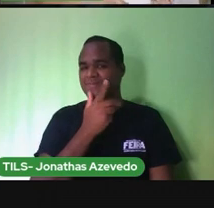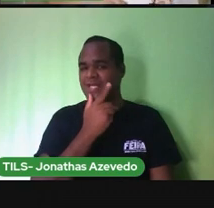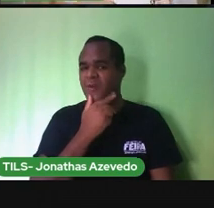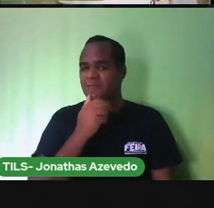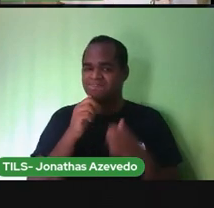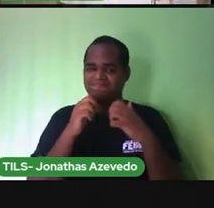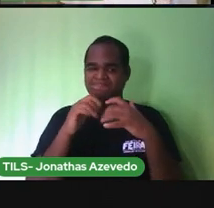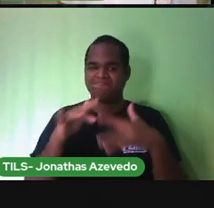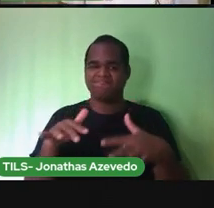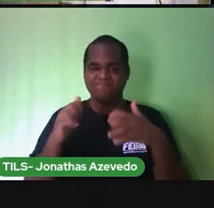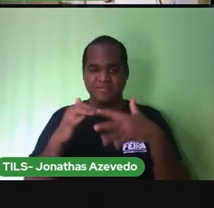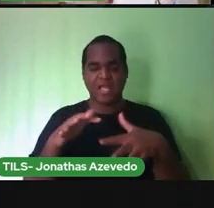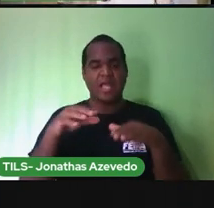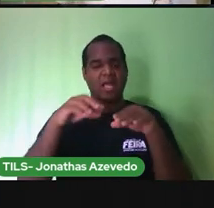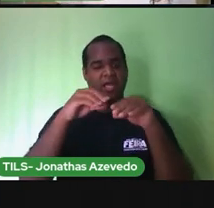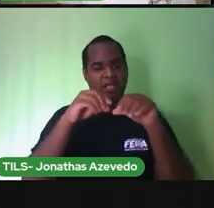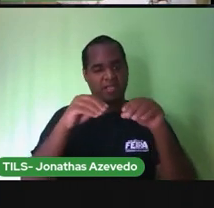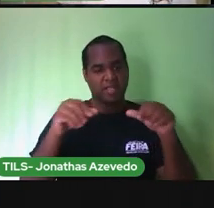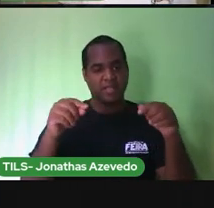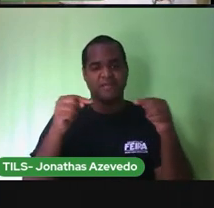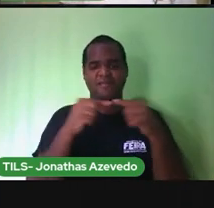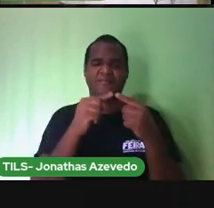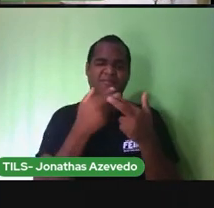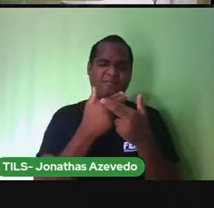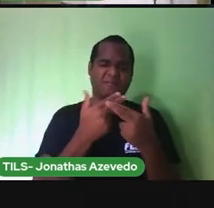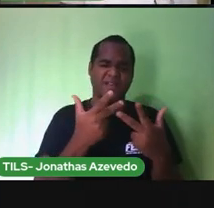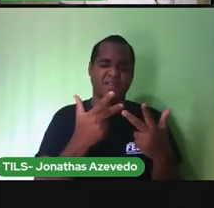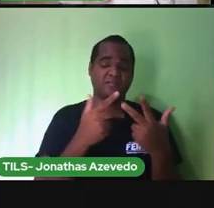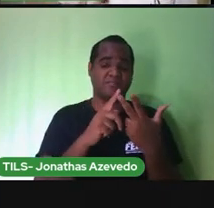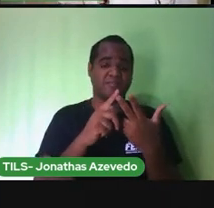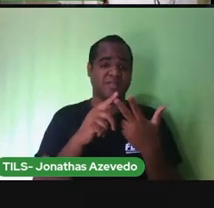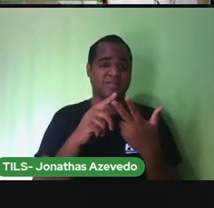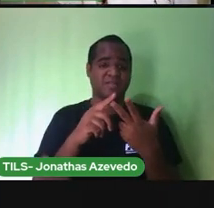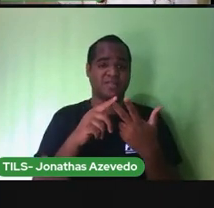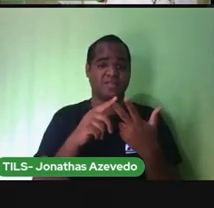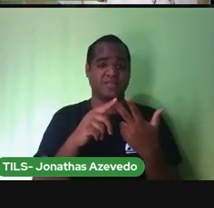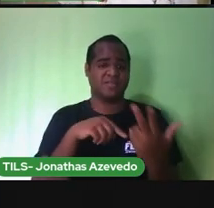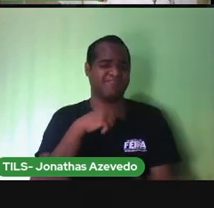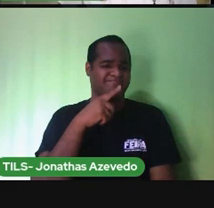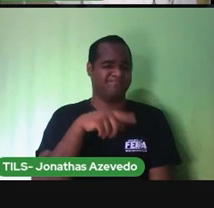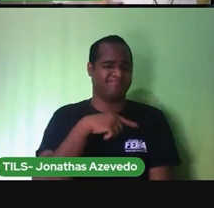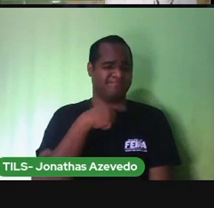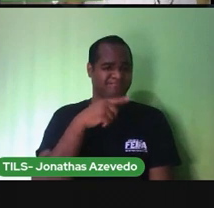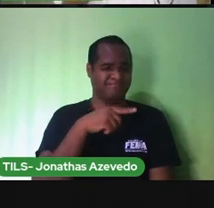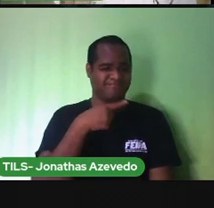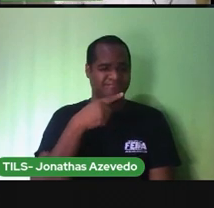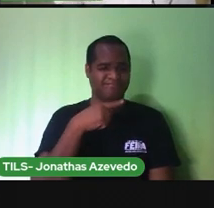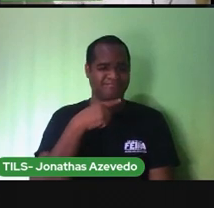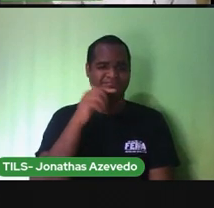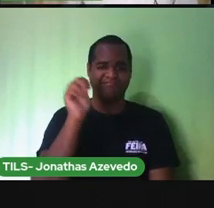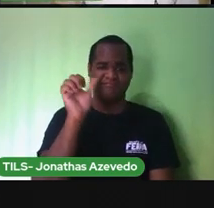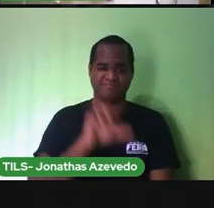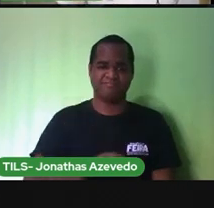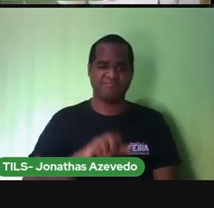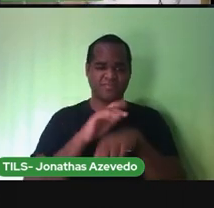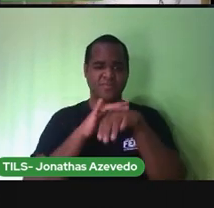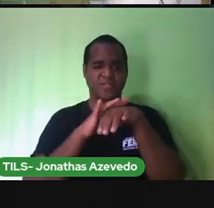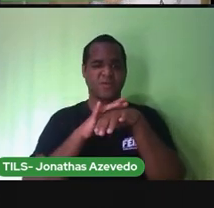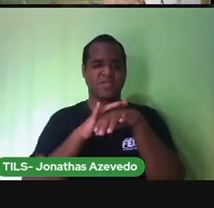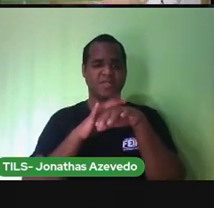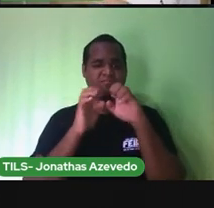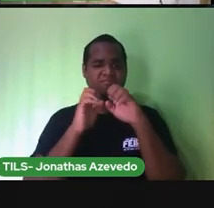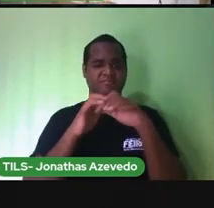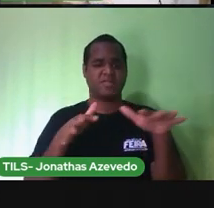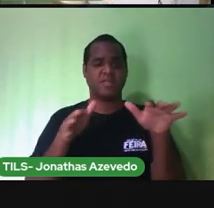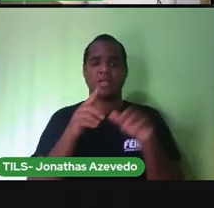contaminar o chão então tudo que você plantar naquele chão já vai nascer doente vai contaminar a água